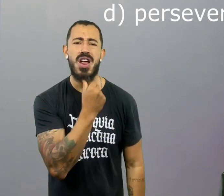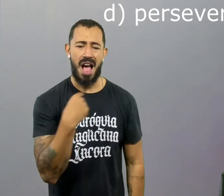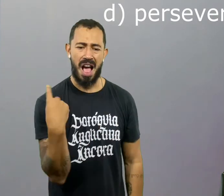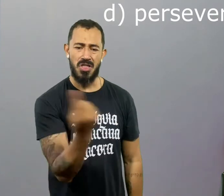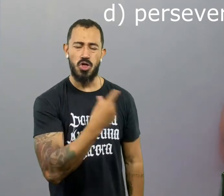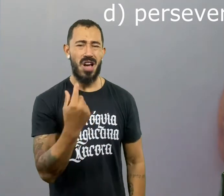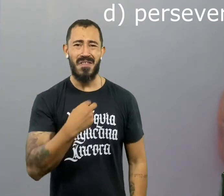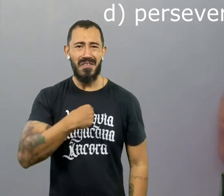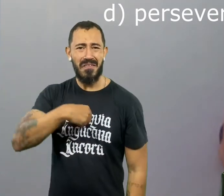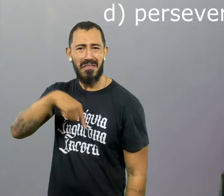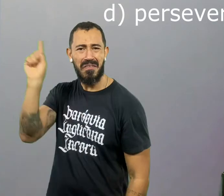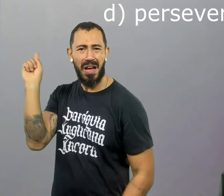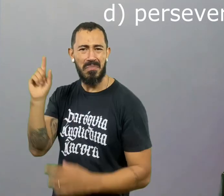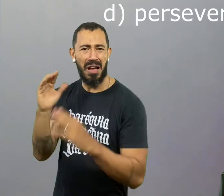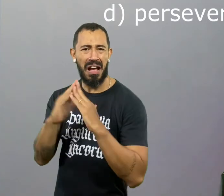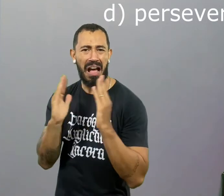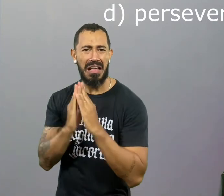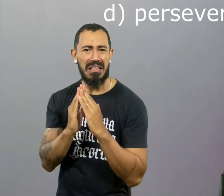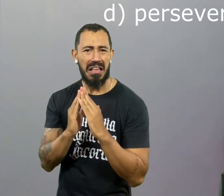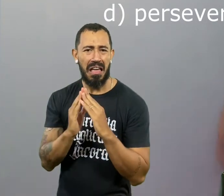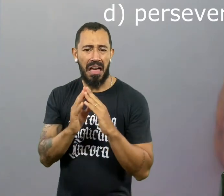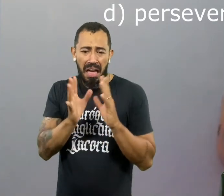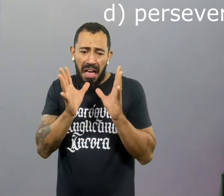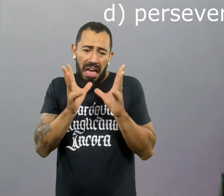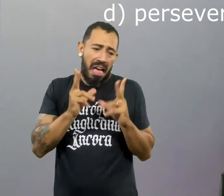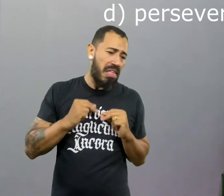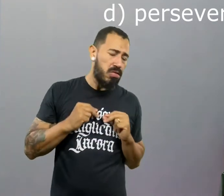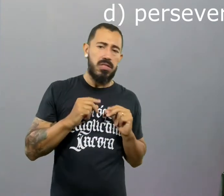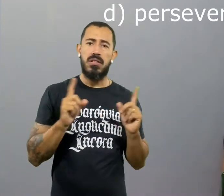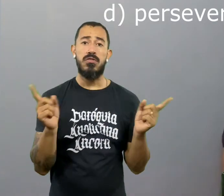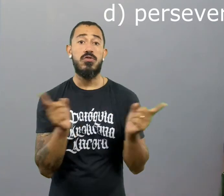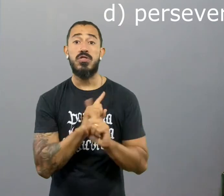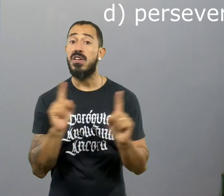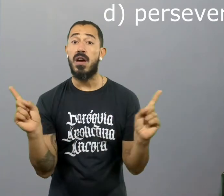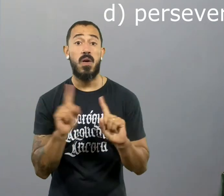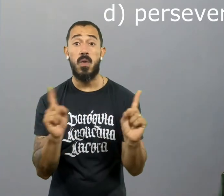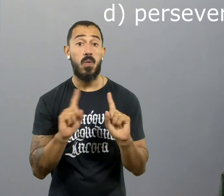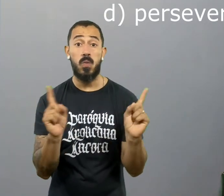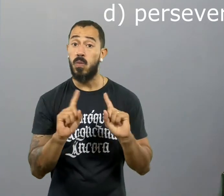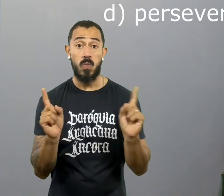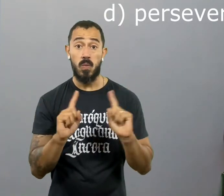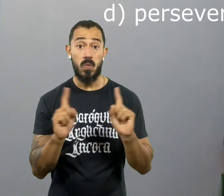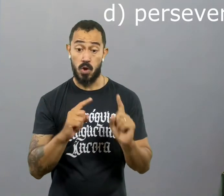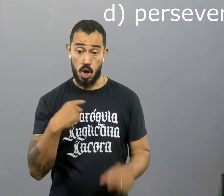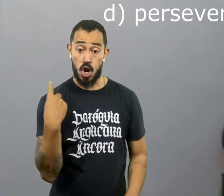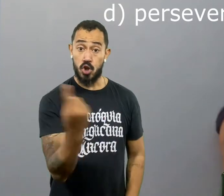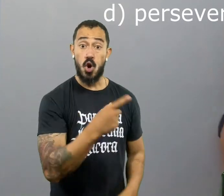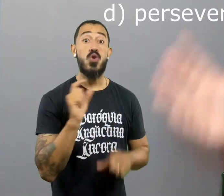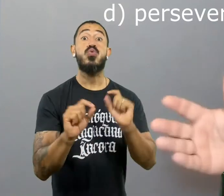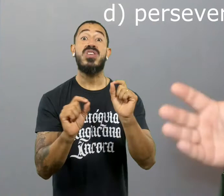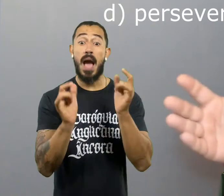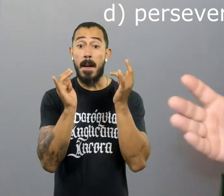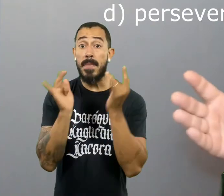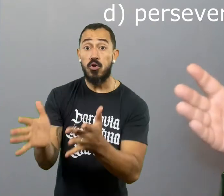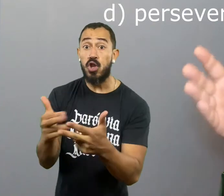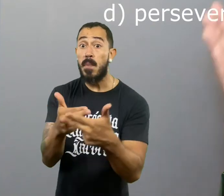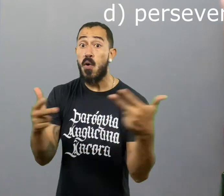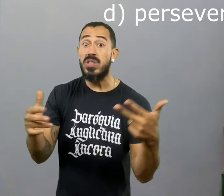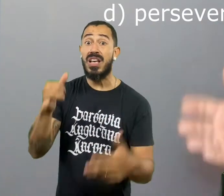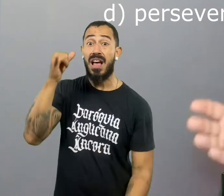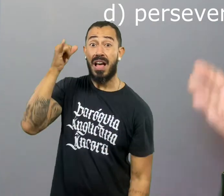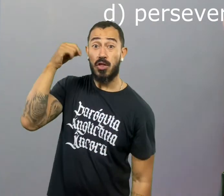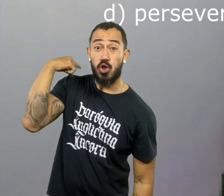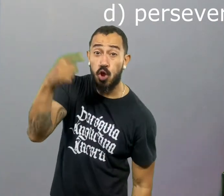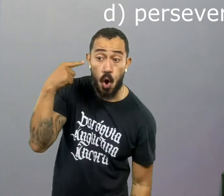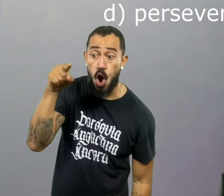arregamos. Nós não vamos embora. Nós não abandonamos projetos difíceis. Nós abandonamos projetos tonos. Isso